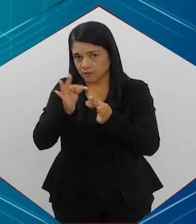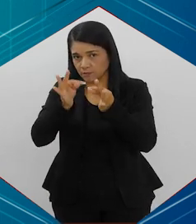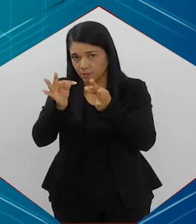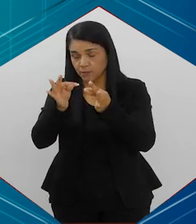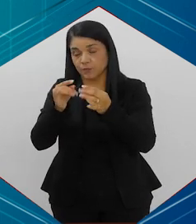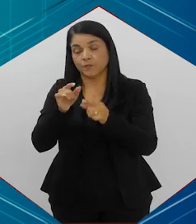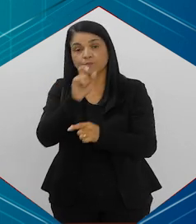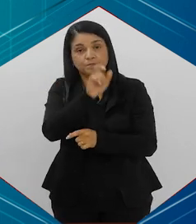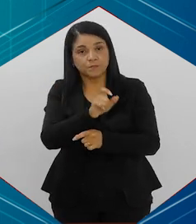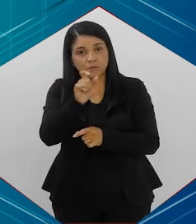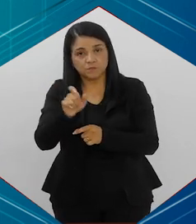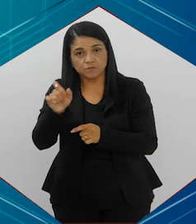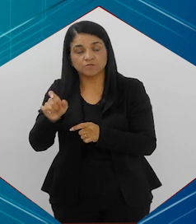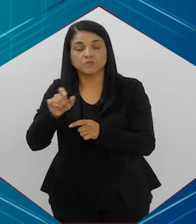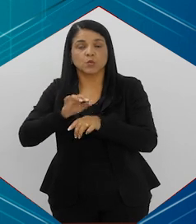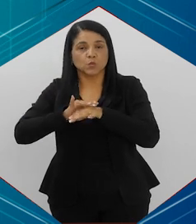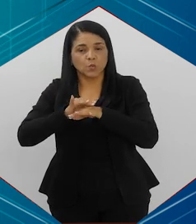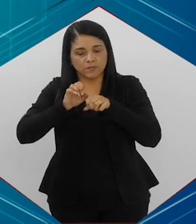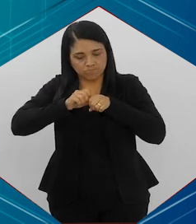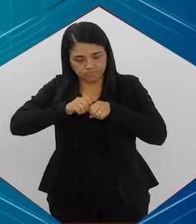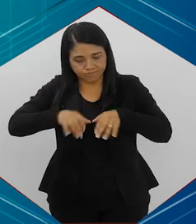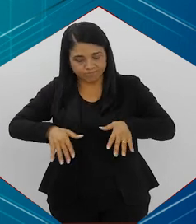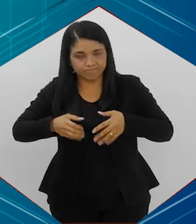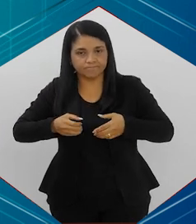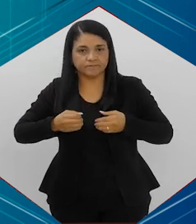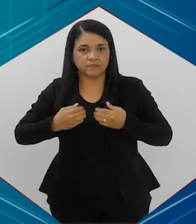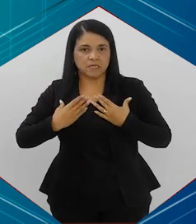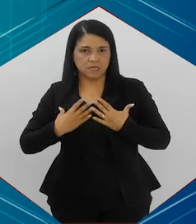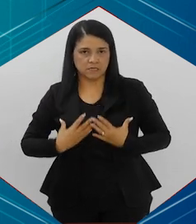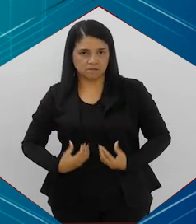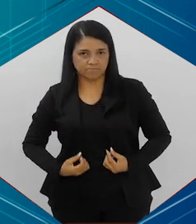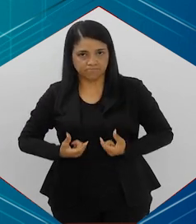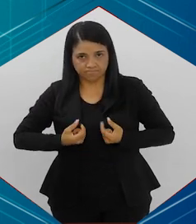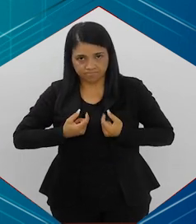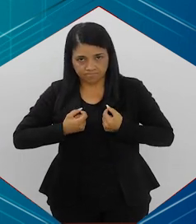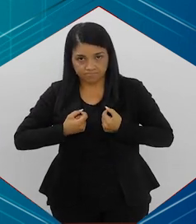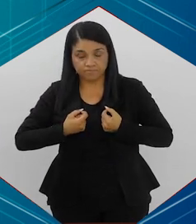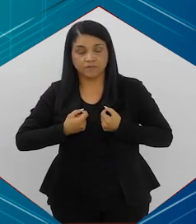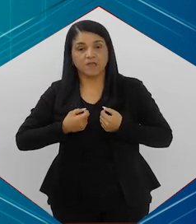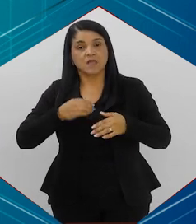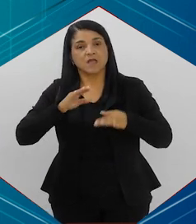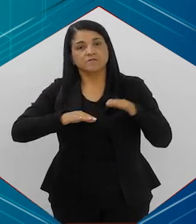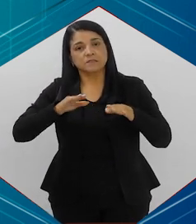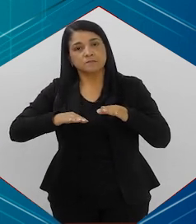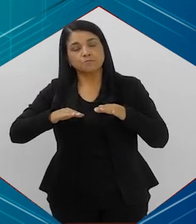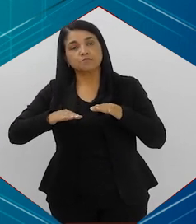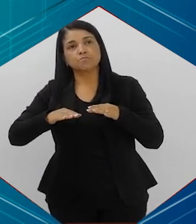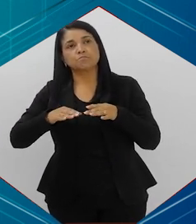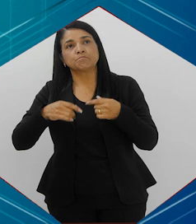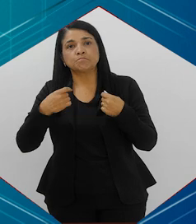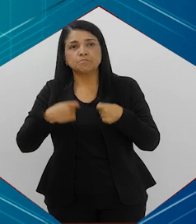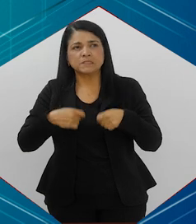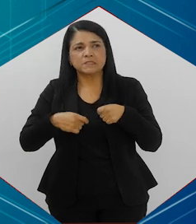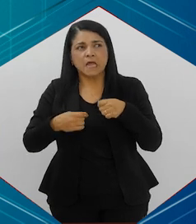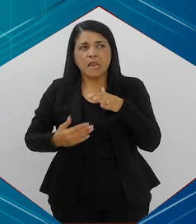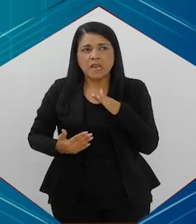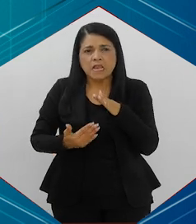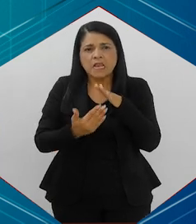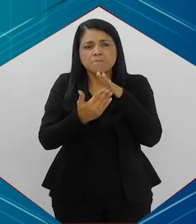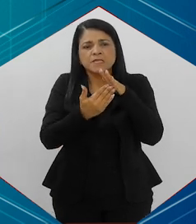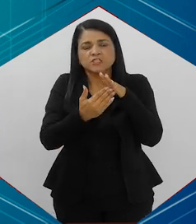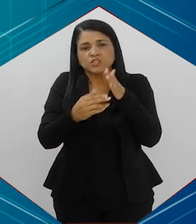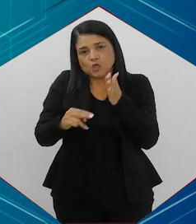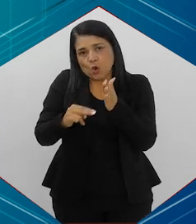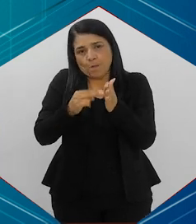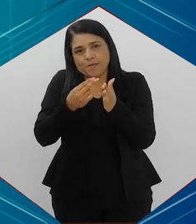Os doentes que têm doença mais avançada, principalmente, tá? Então, às vezes, a precisa fazer o tumor estar um pouquinho, ele está no limite